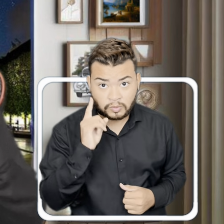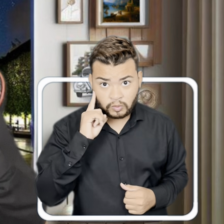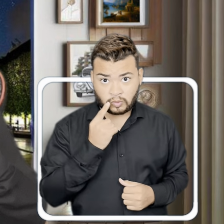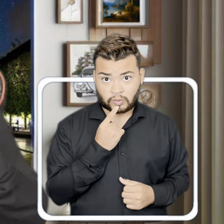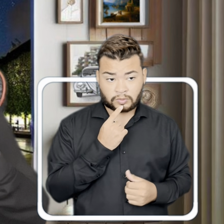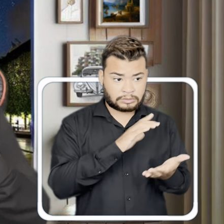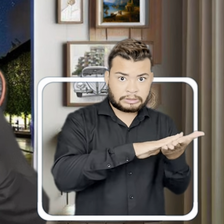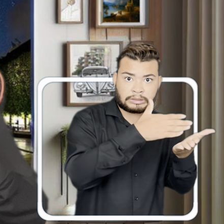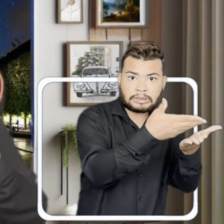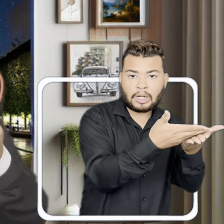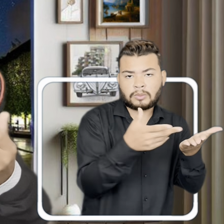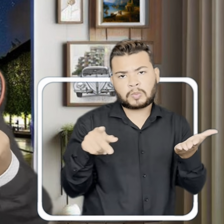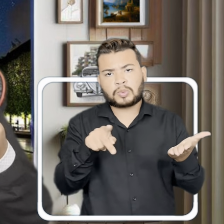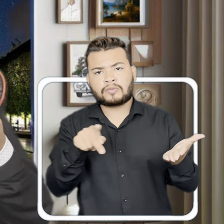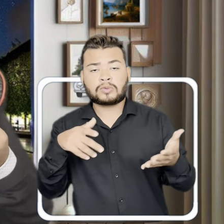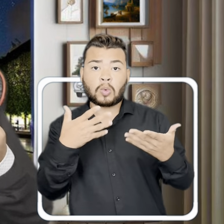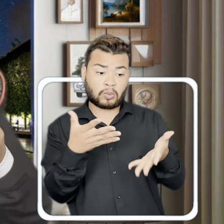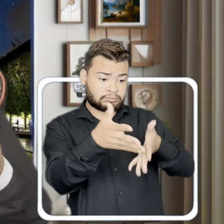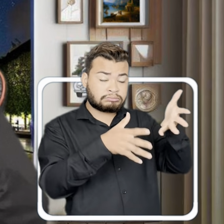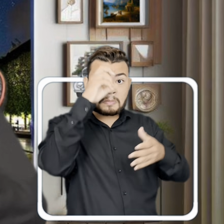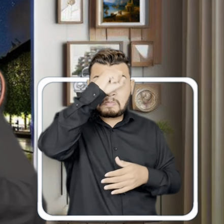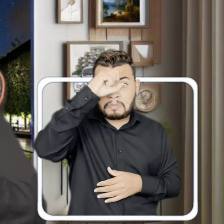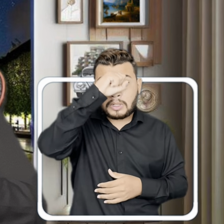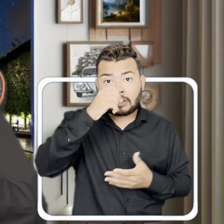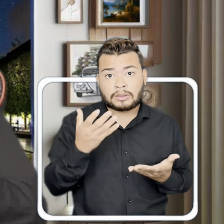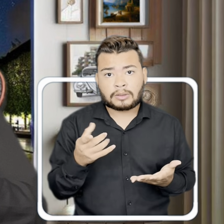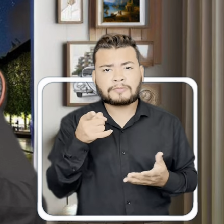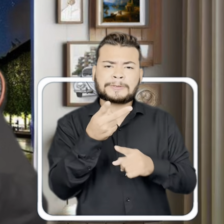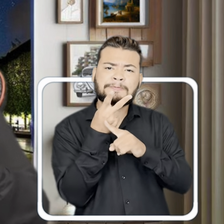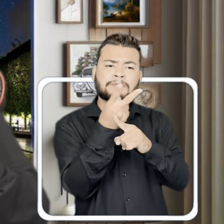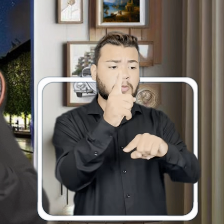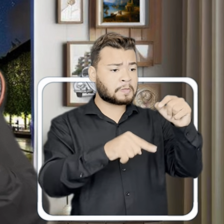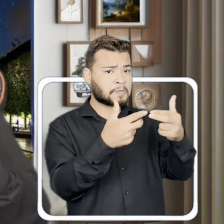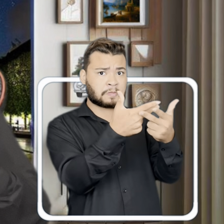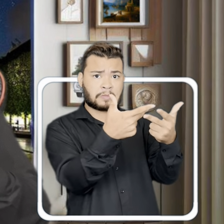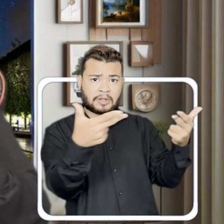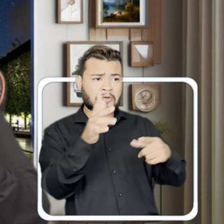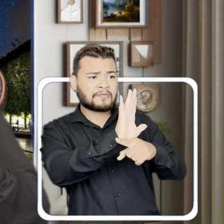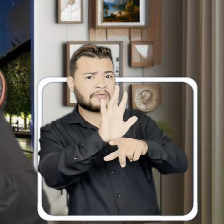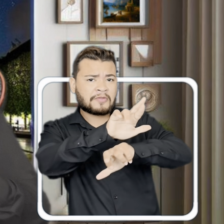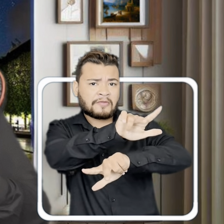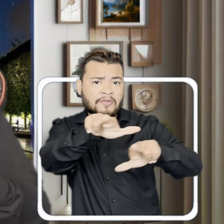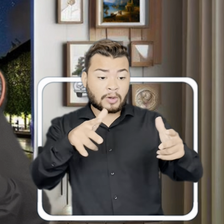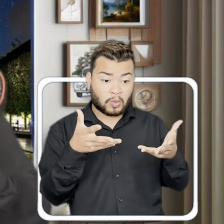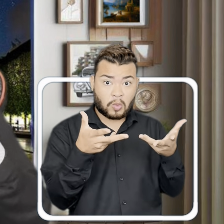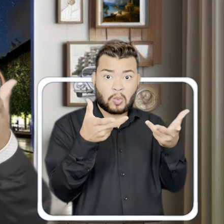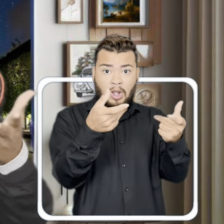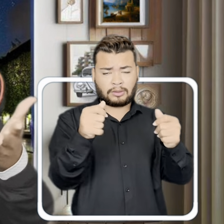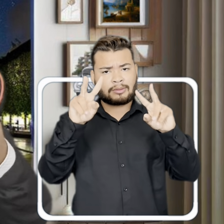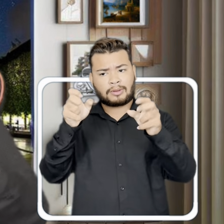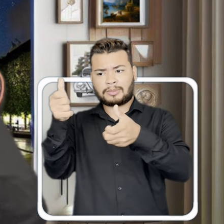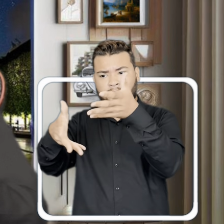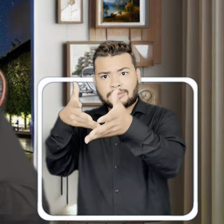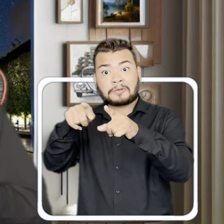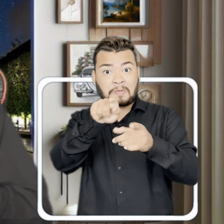Você, surdo, intérprete, professor ou aprendiz de libras, está em busca de material de qualidade sobre a